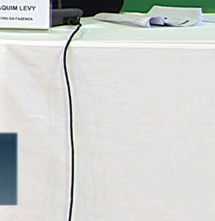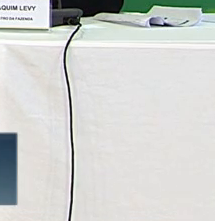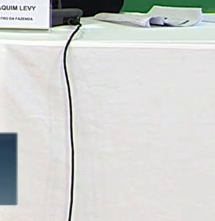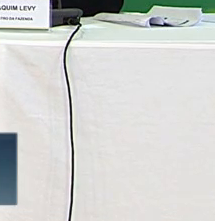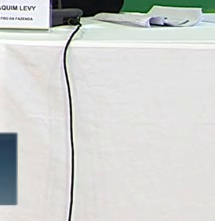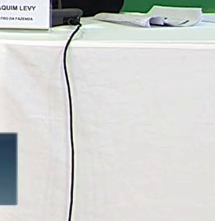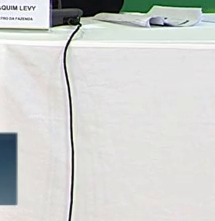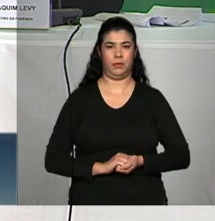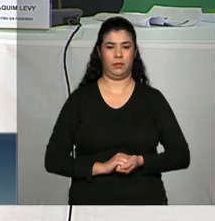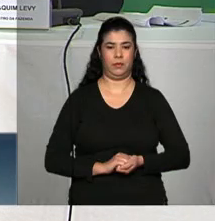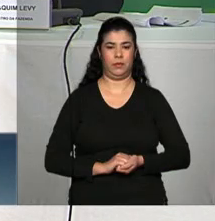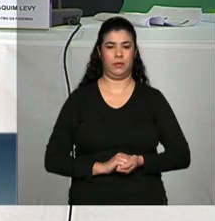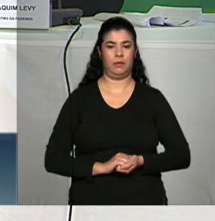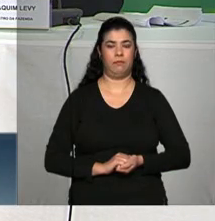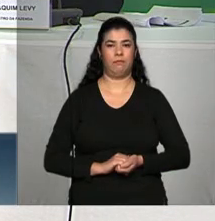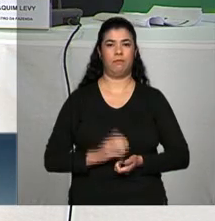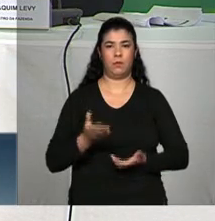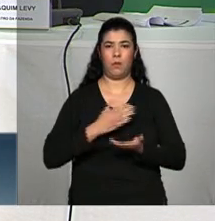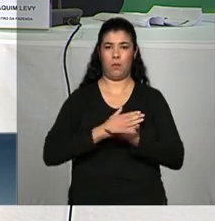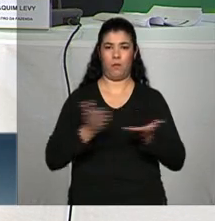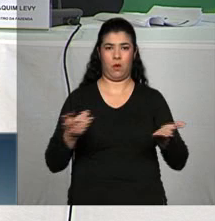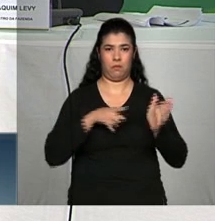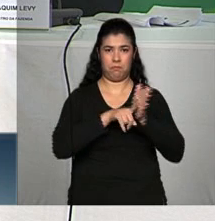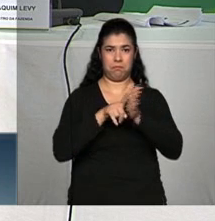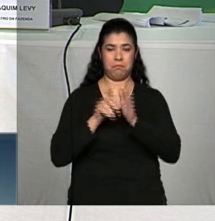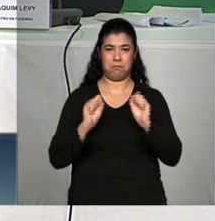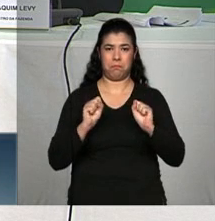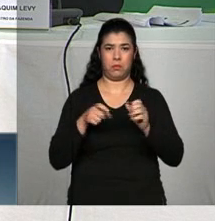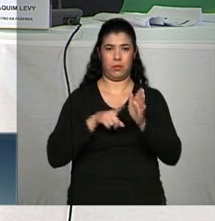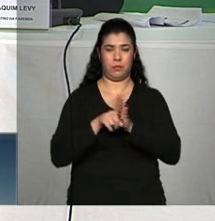O que organiza as perguntas para nós, por favor? Só começa comigo.